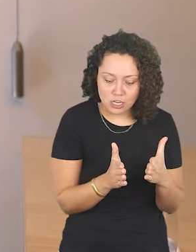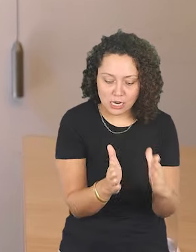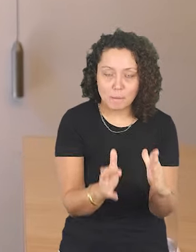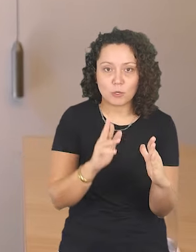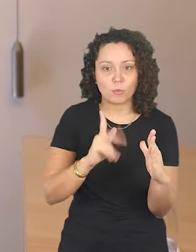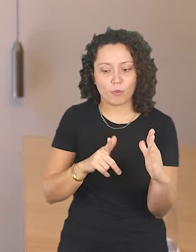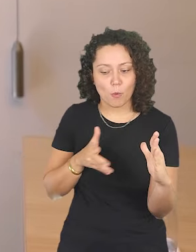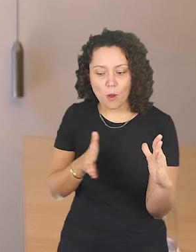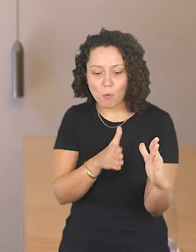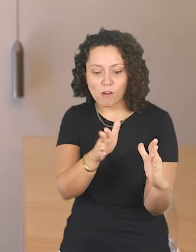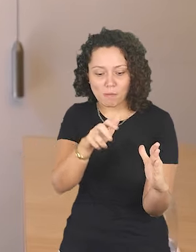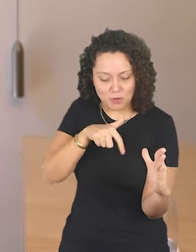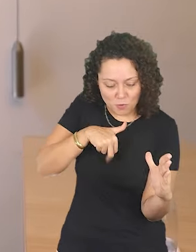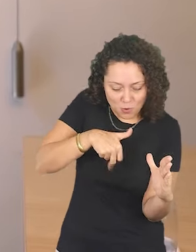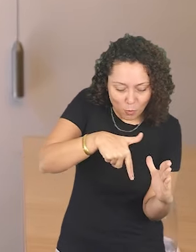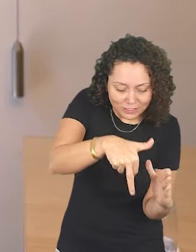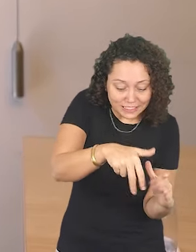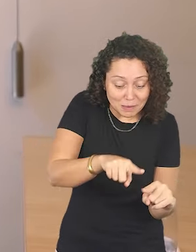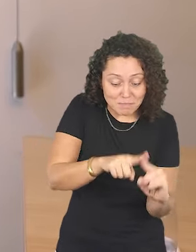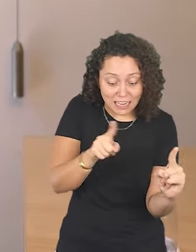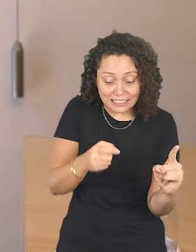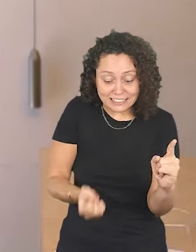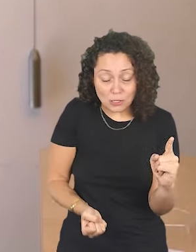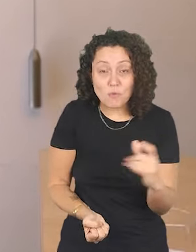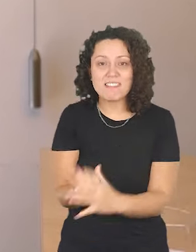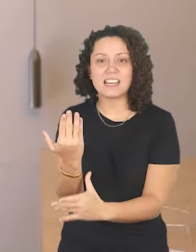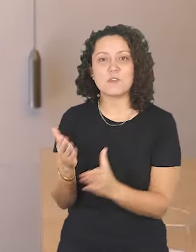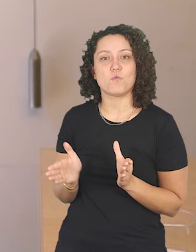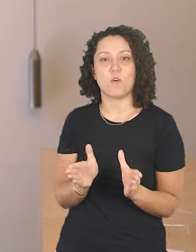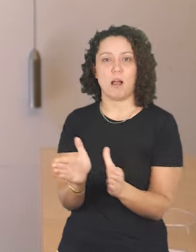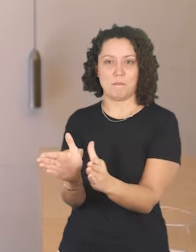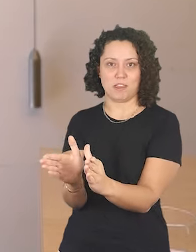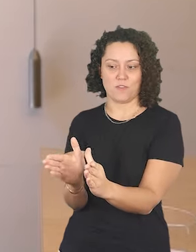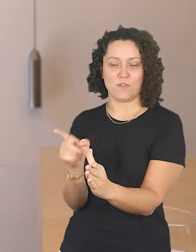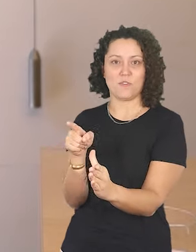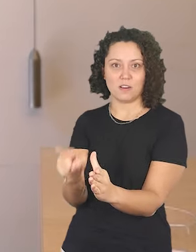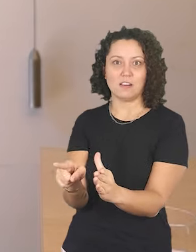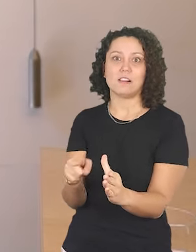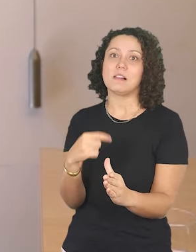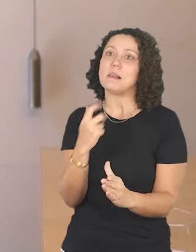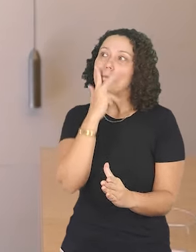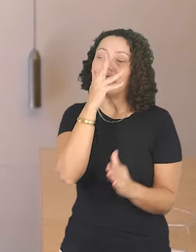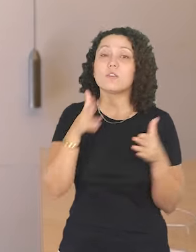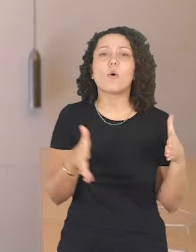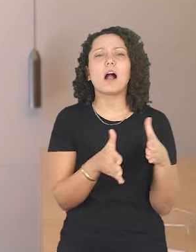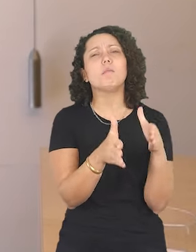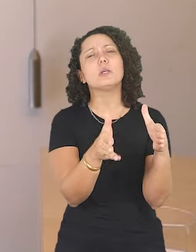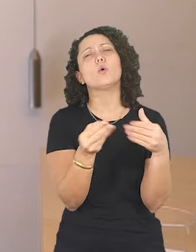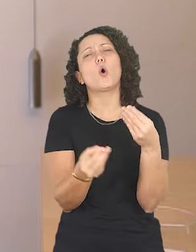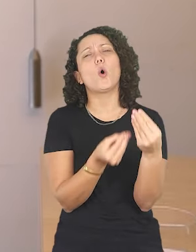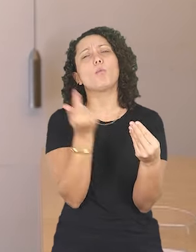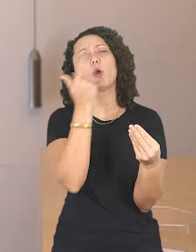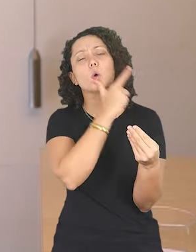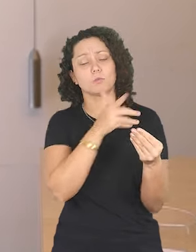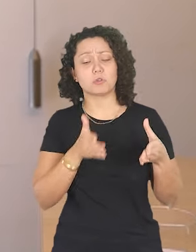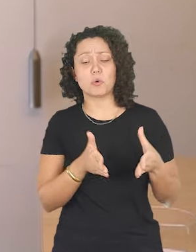caminhos e não necessariamente percorrer o caminho. E aí a gente acaba percorrendo o caminho e tendo que desmatar esse